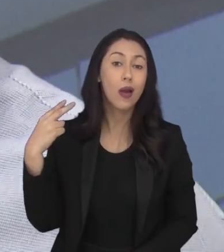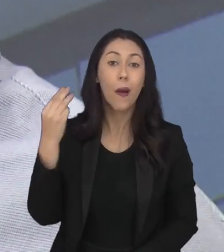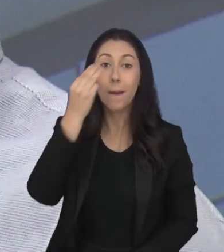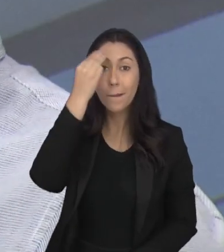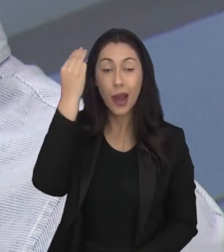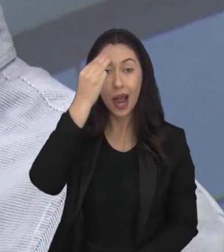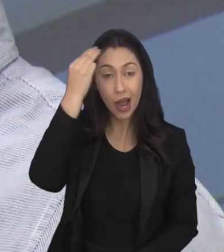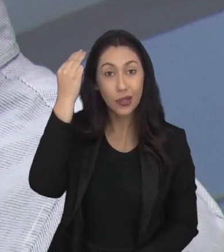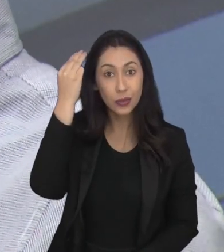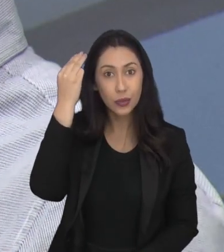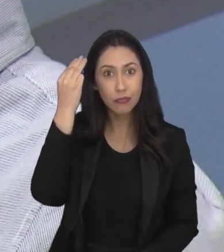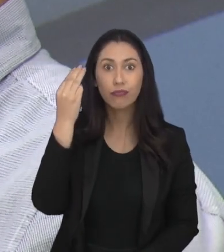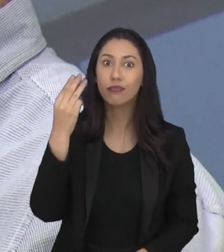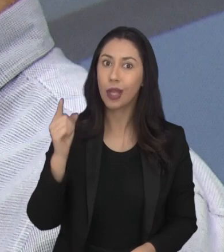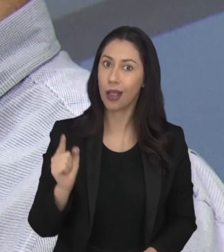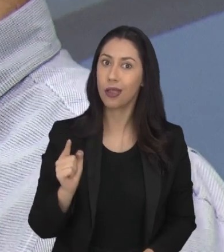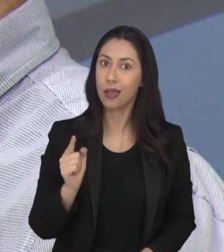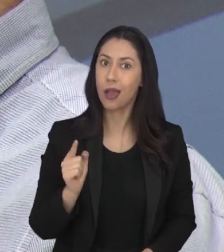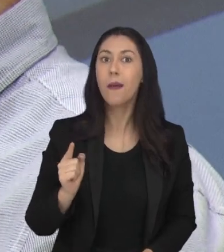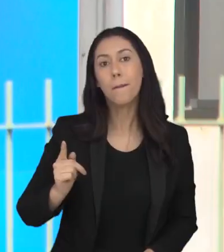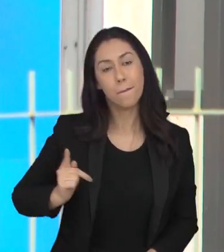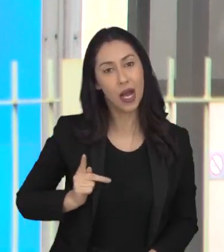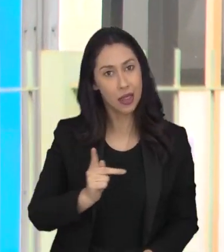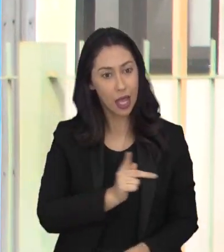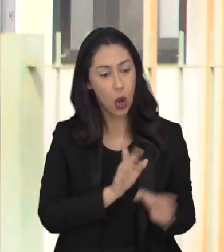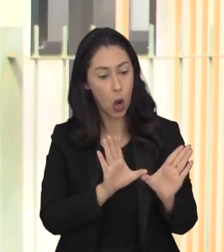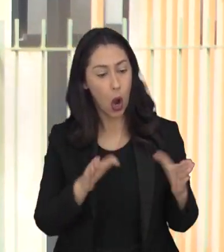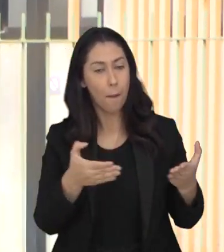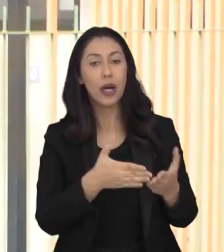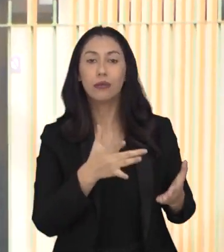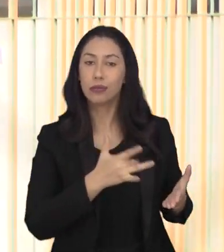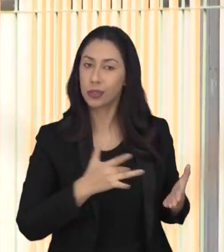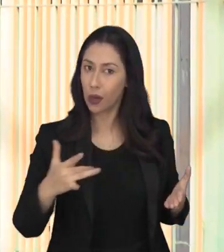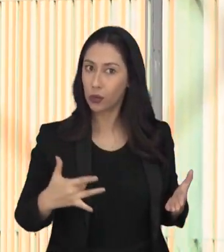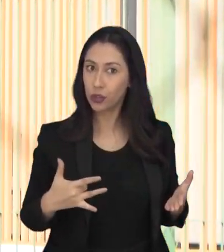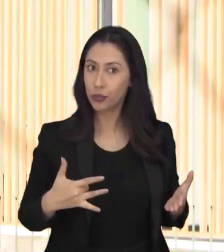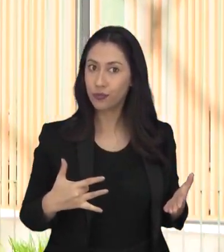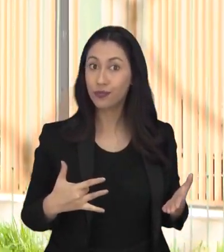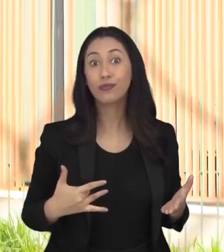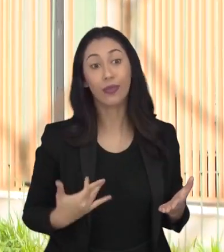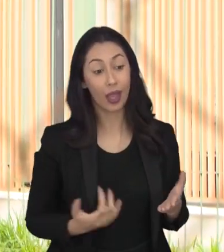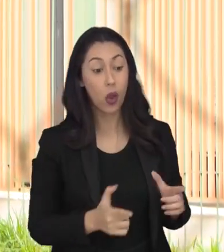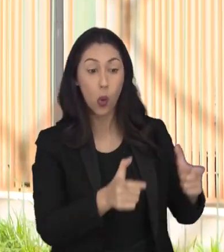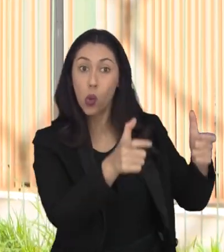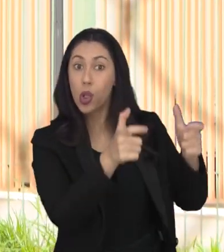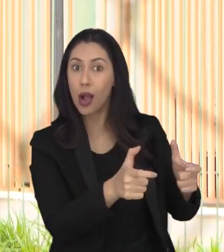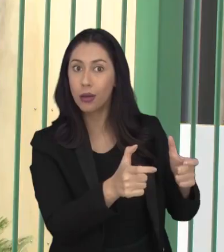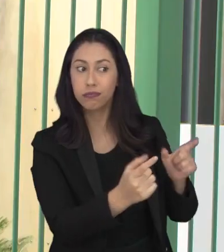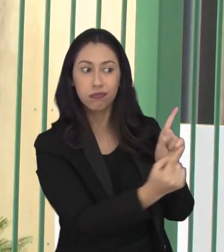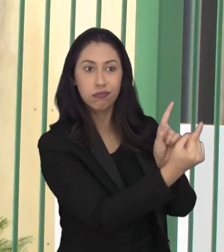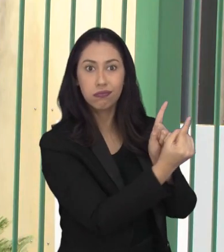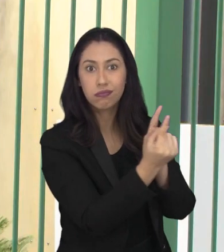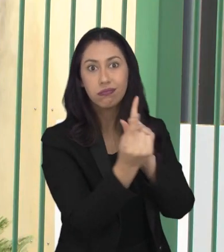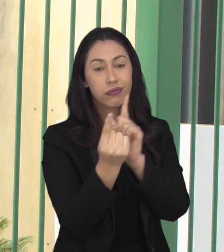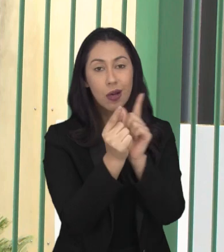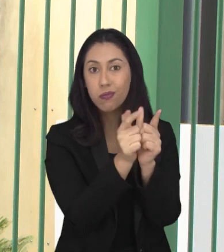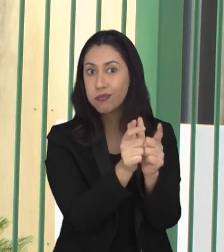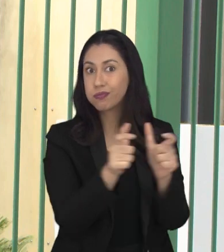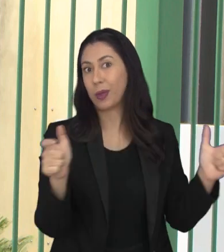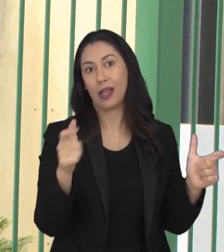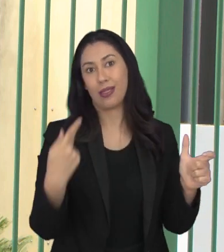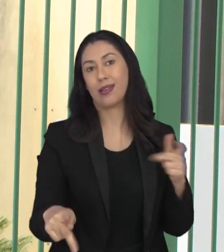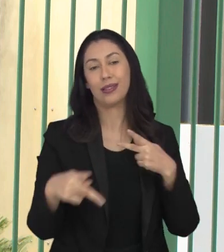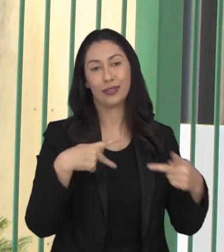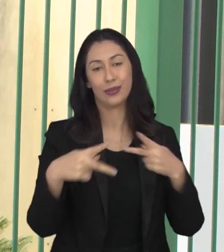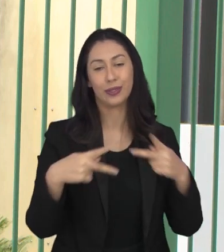Vieira Filho, presidente da Comissão de Saúde, a unidade vai ampliar o acesso da população aos serviços e atendimentos